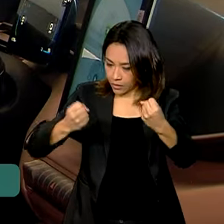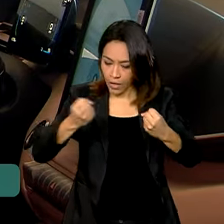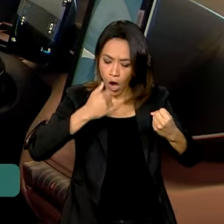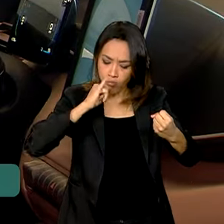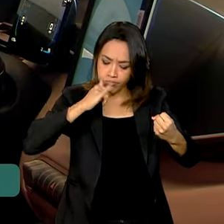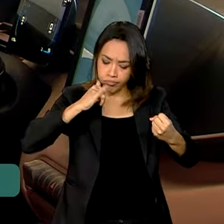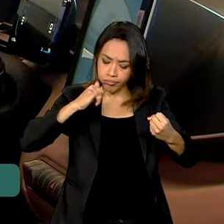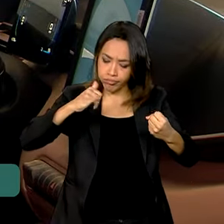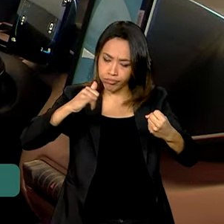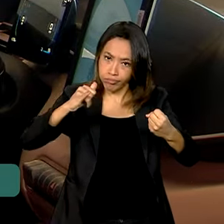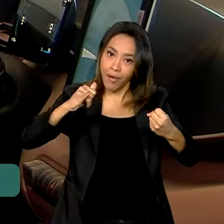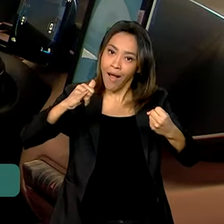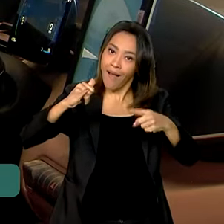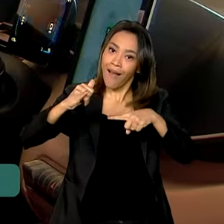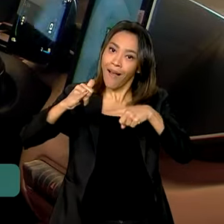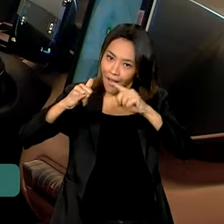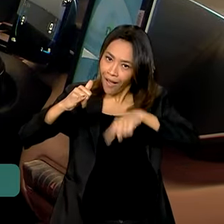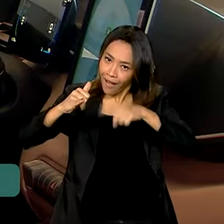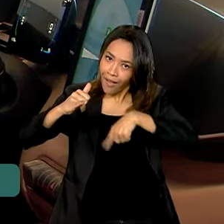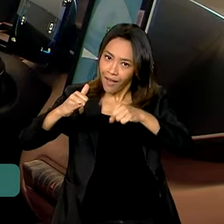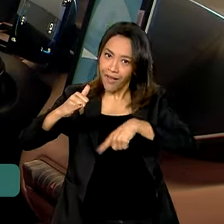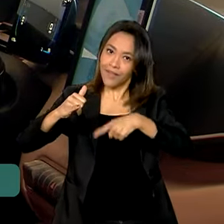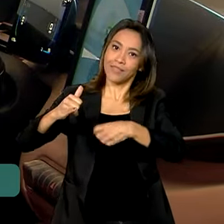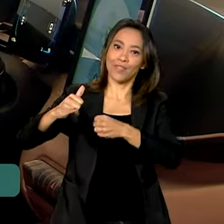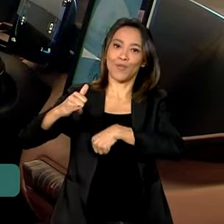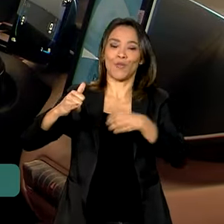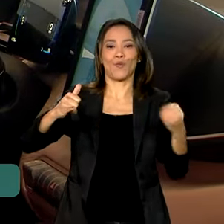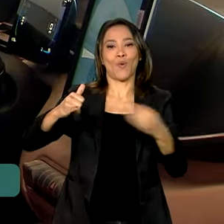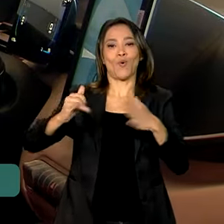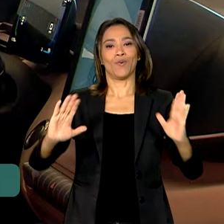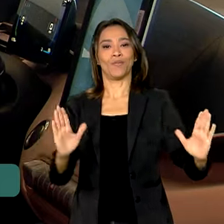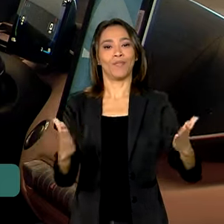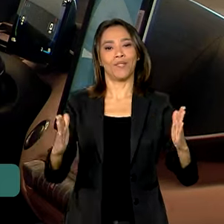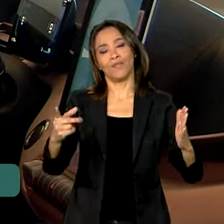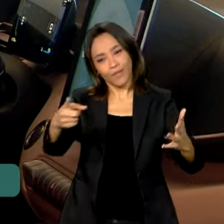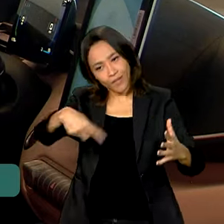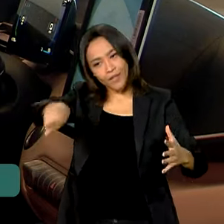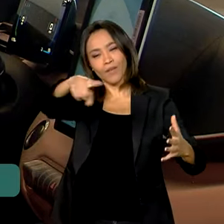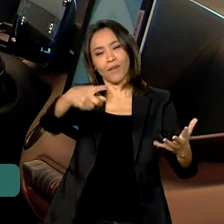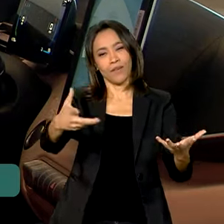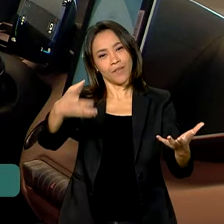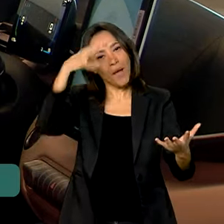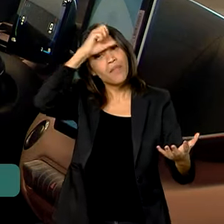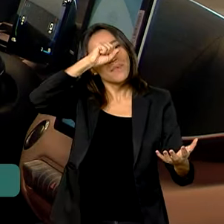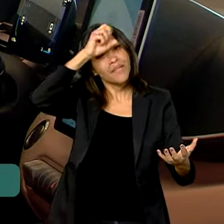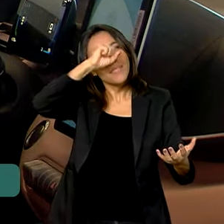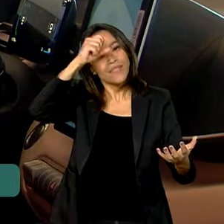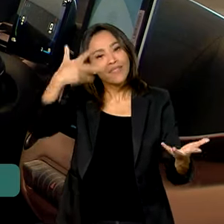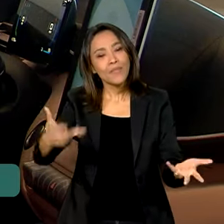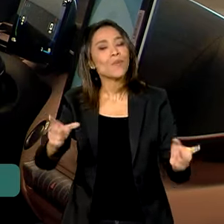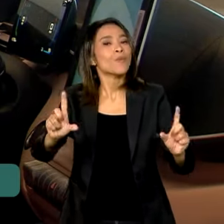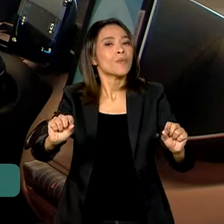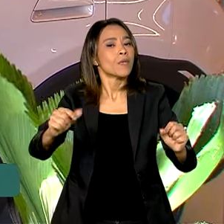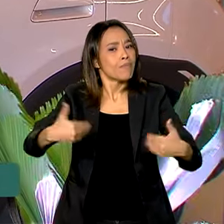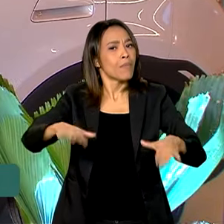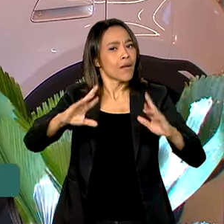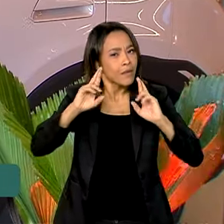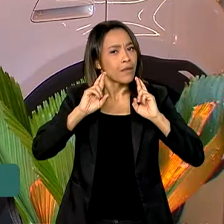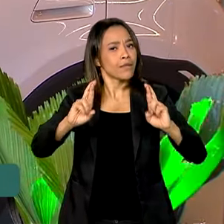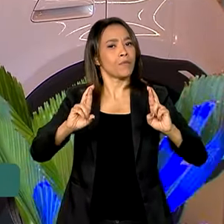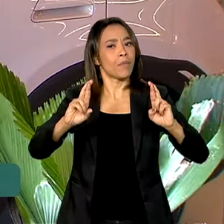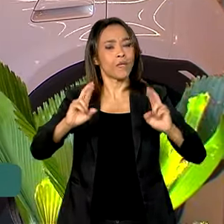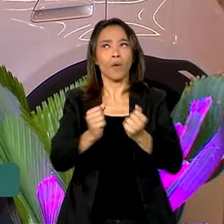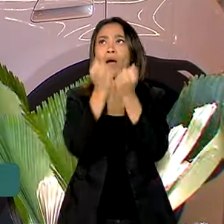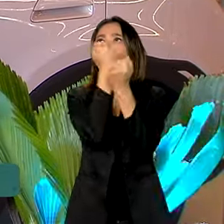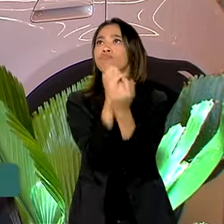eletricidade são parte desse novo capítulo que todos nós estamos aprendendo a viver. Com mais respeito ao